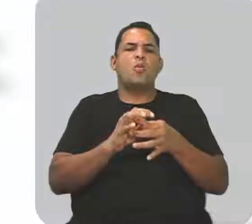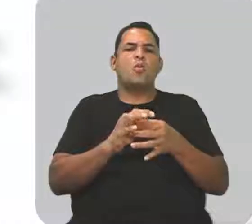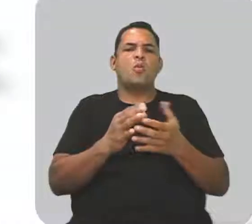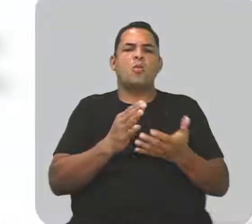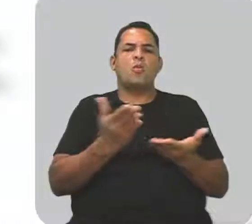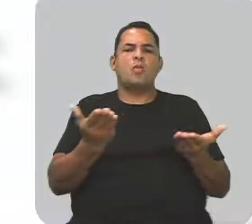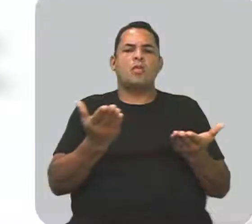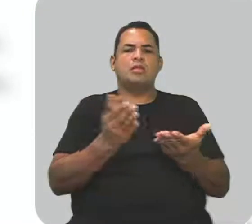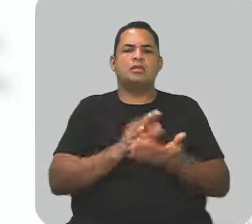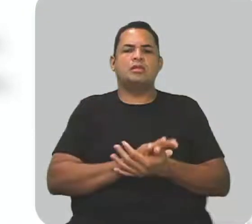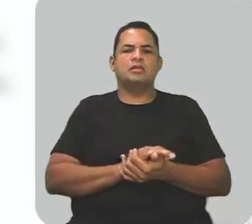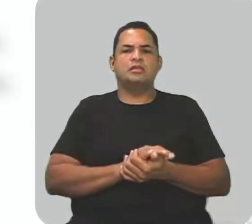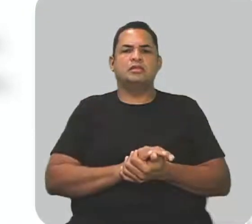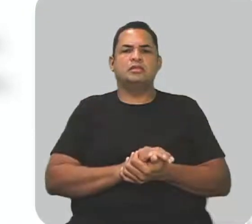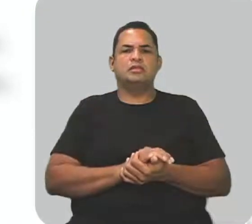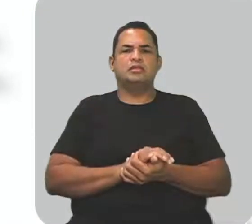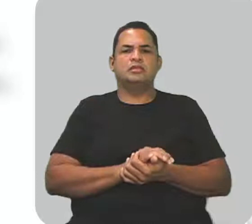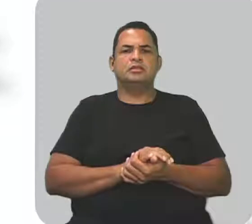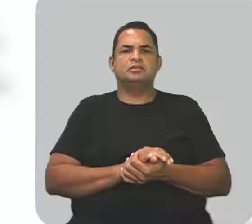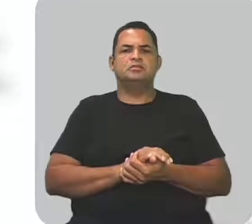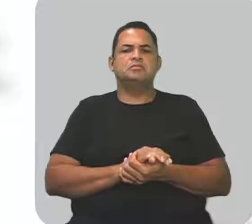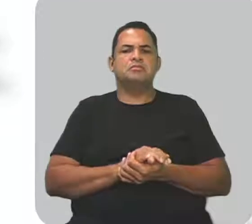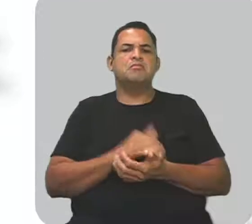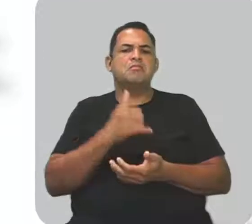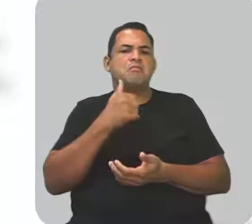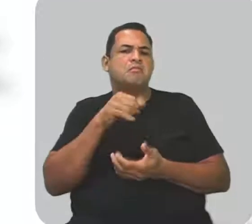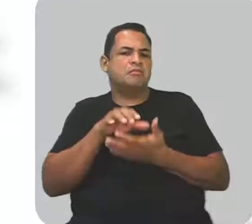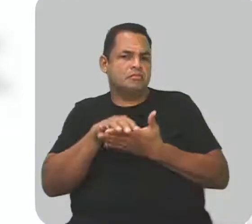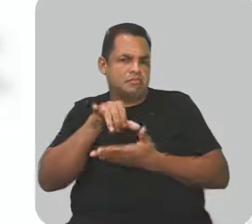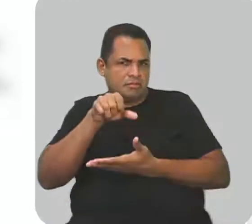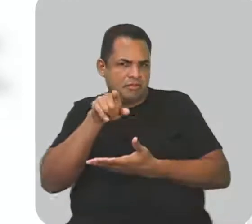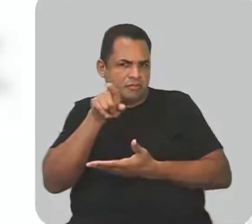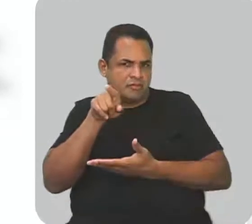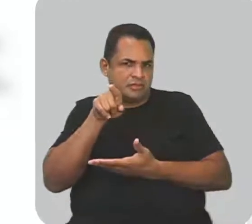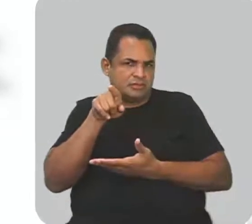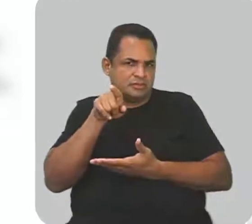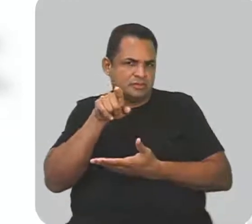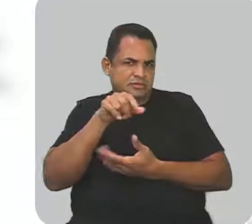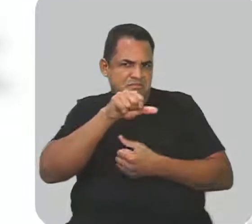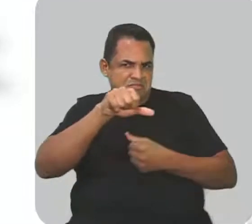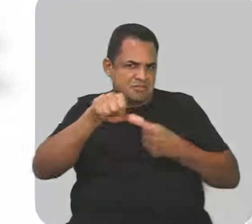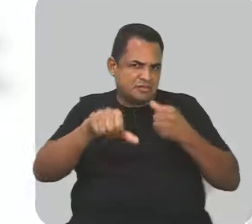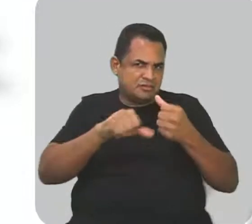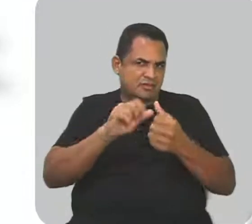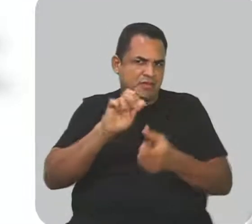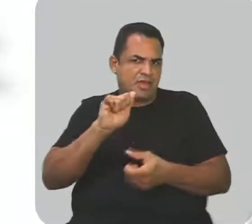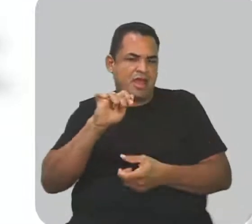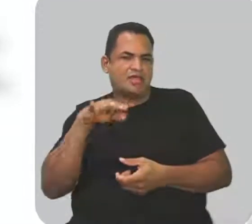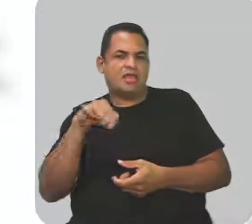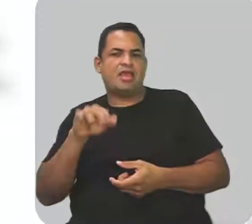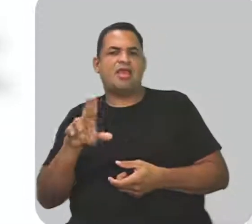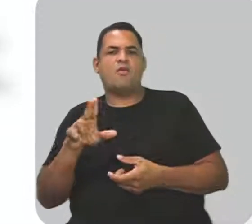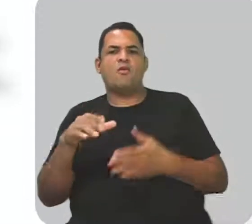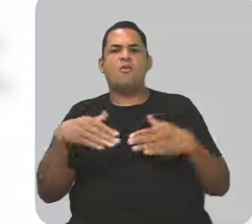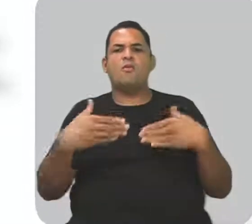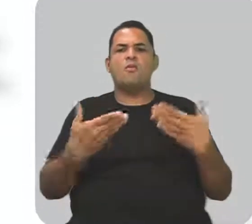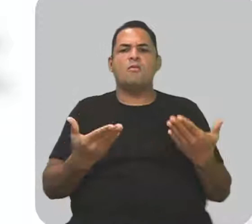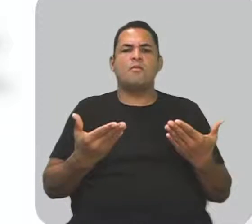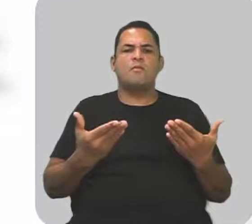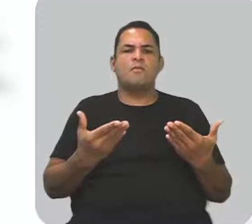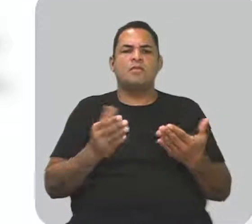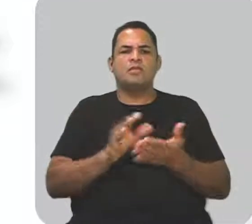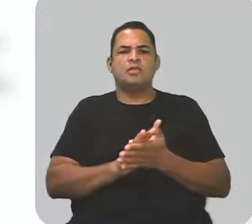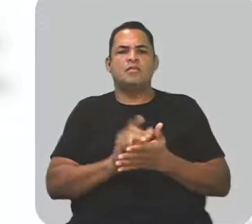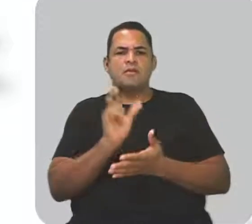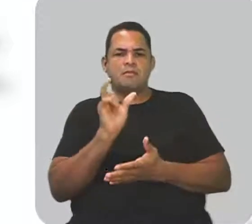Então, nós temos aí, gata. Por você, eu viro até ateu. Ateu é um